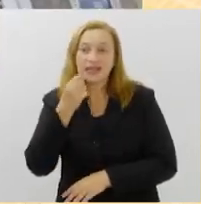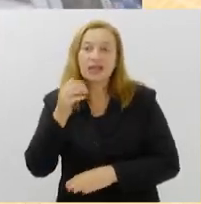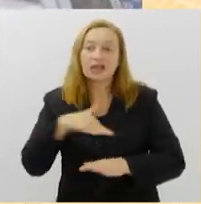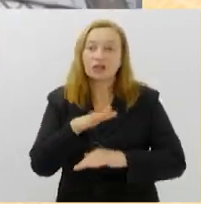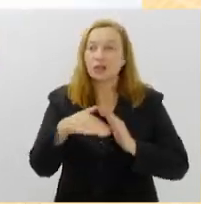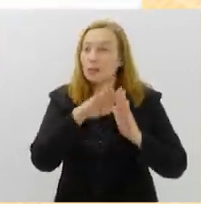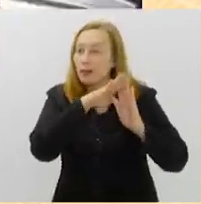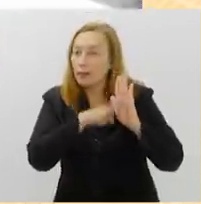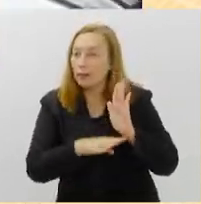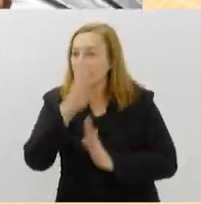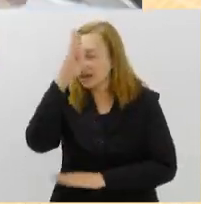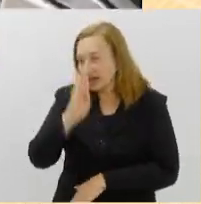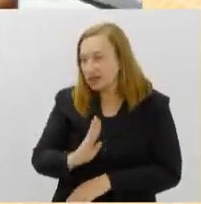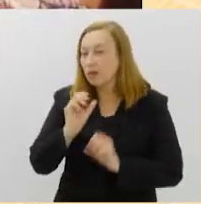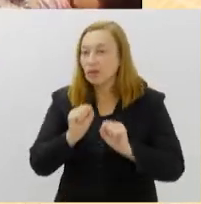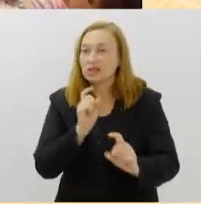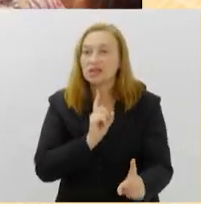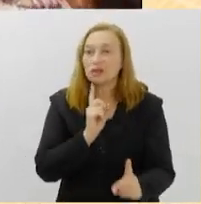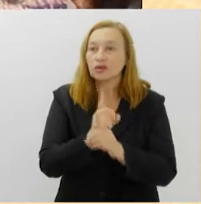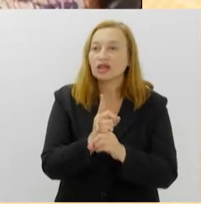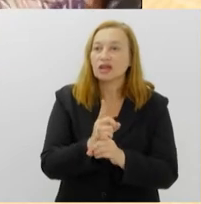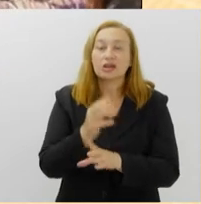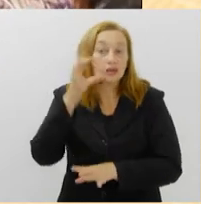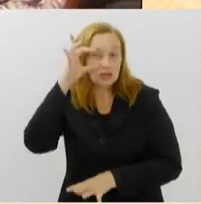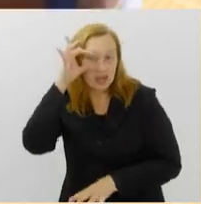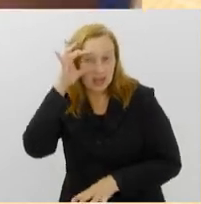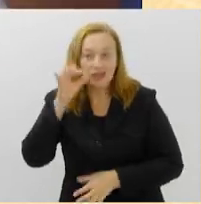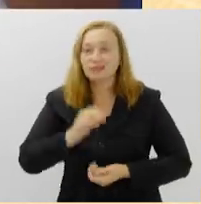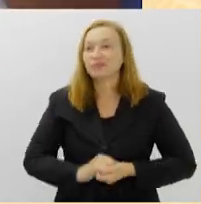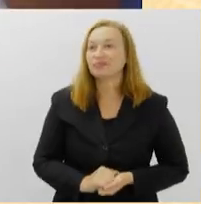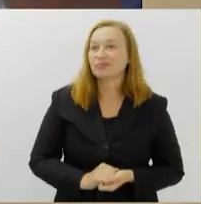é gratuita e pode ser encontrada no Instagram do festival.